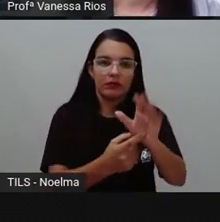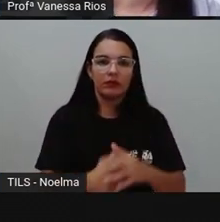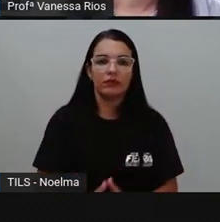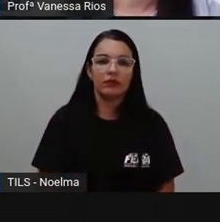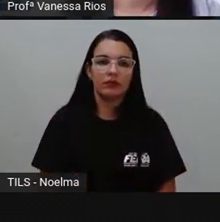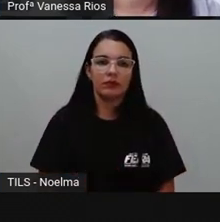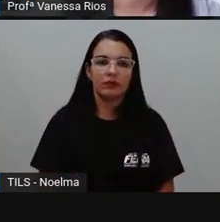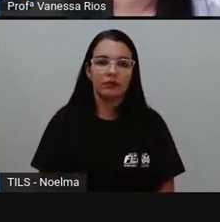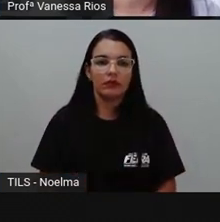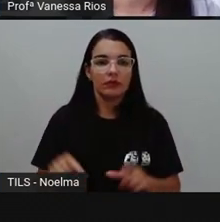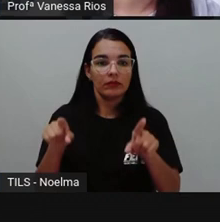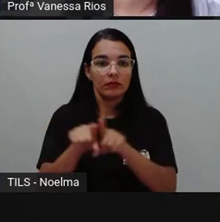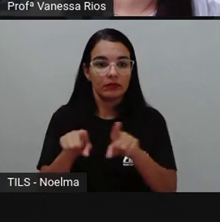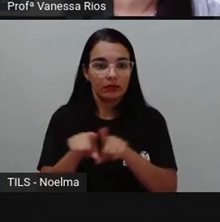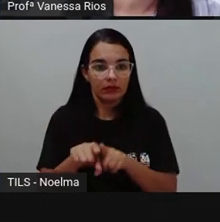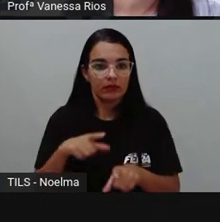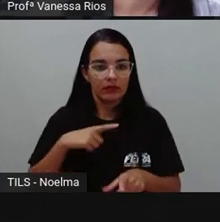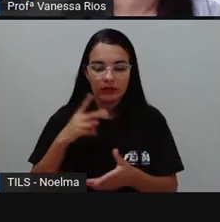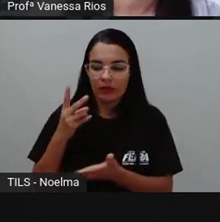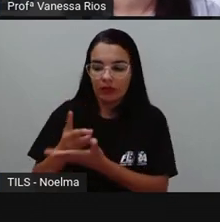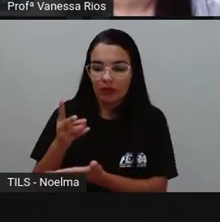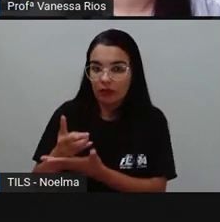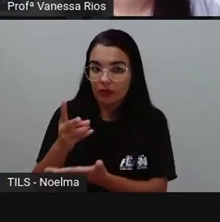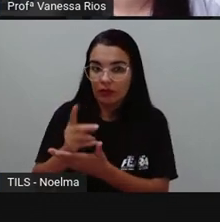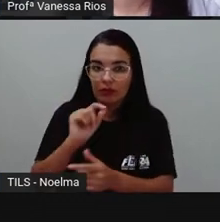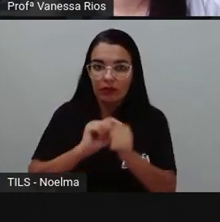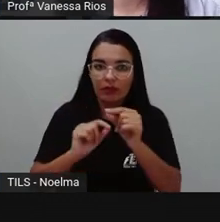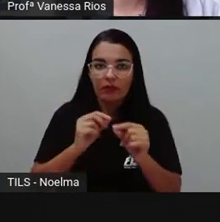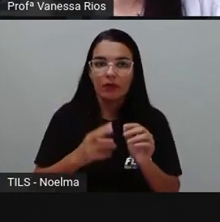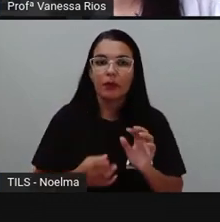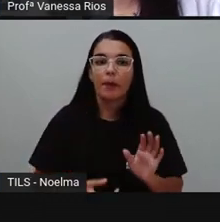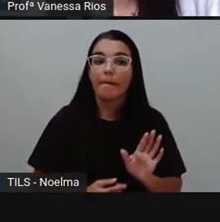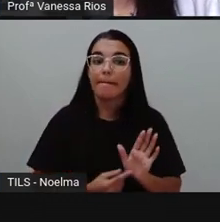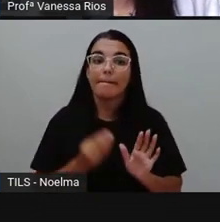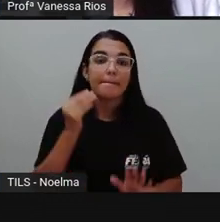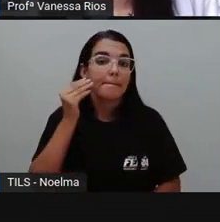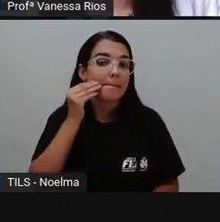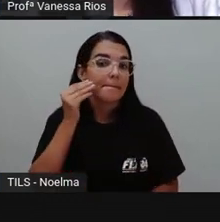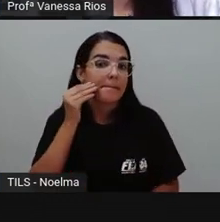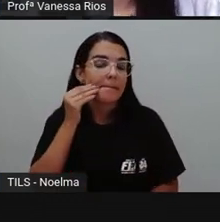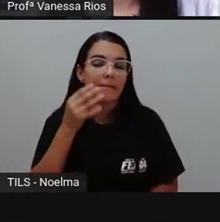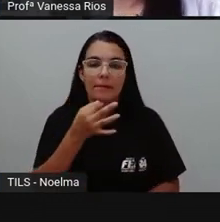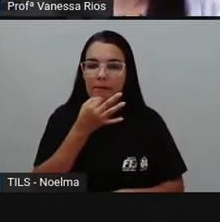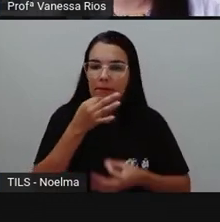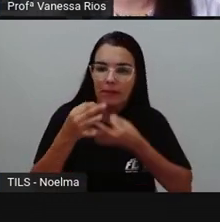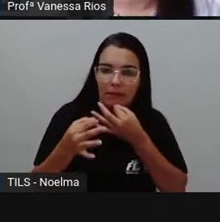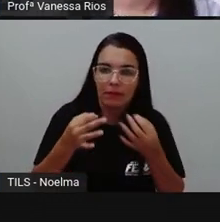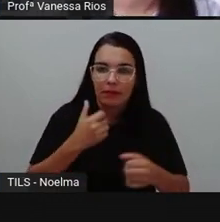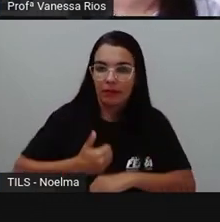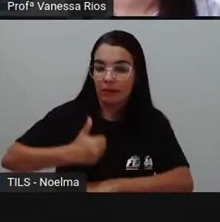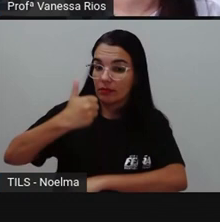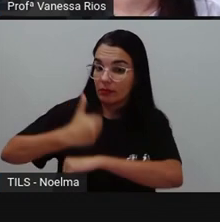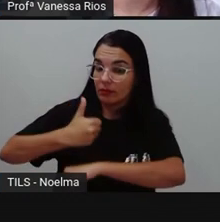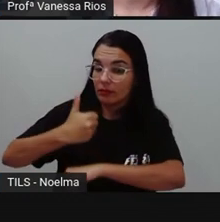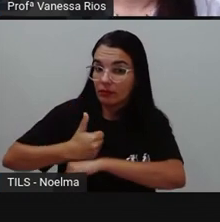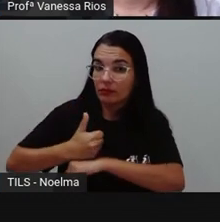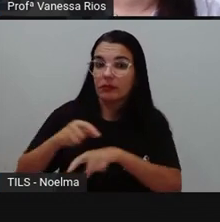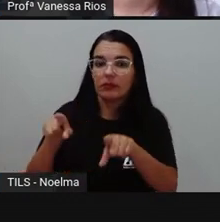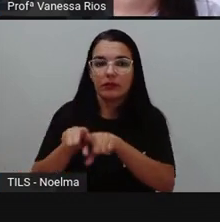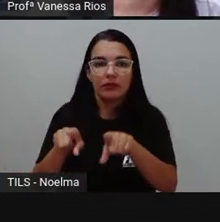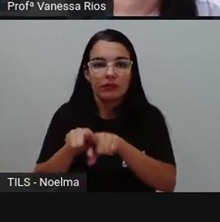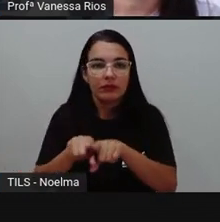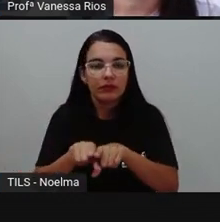Além disso, né? Em continuidade, expõem-se argumentos favoráveis e em seguimento os argumentos